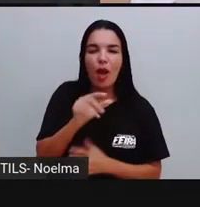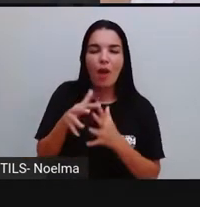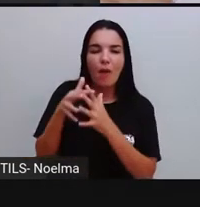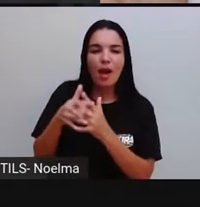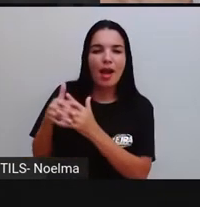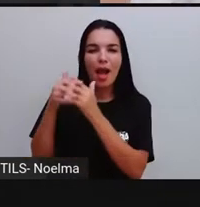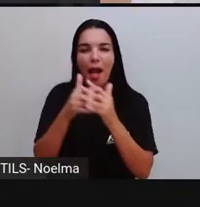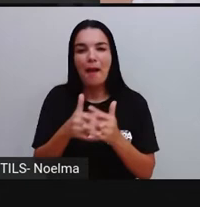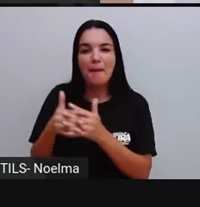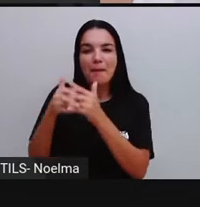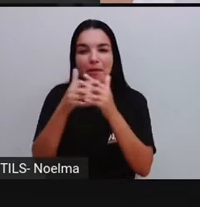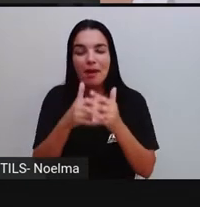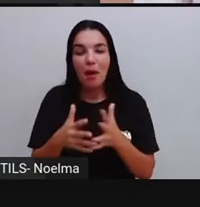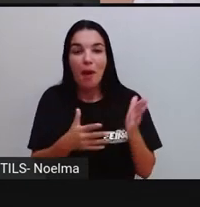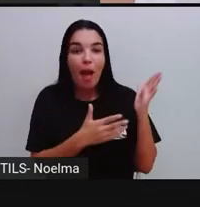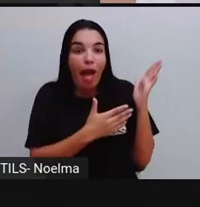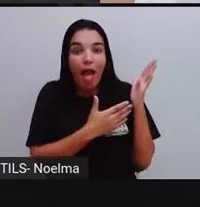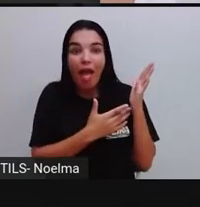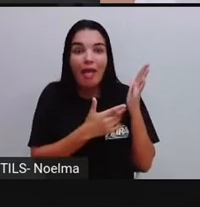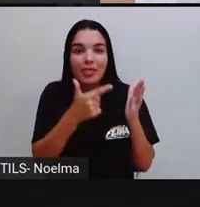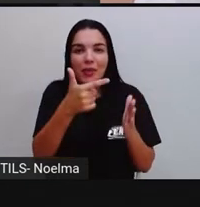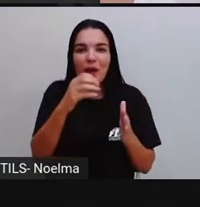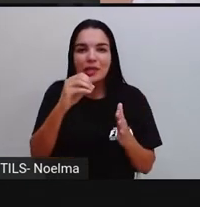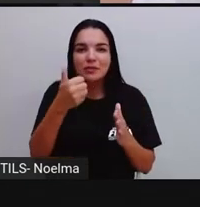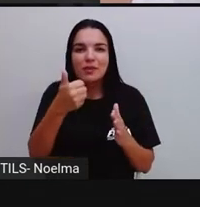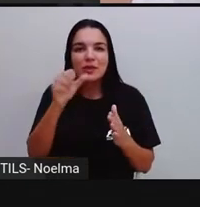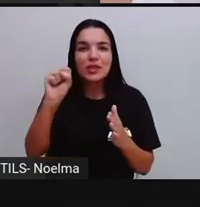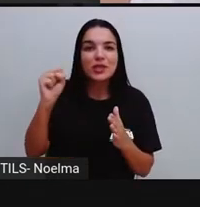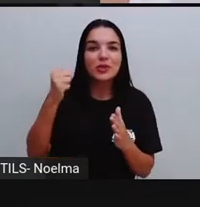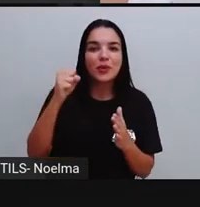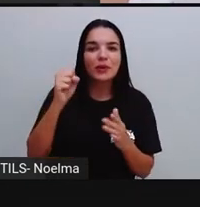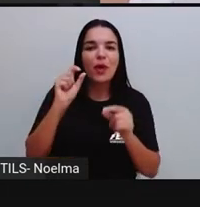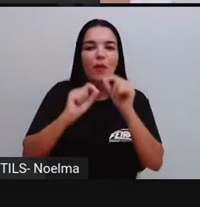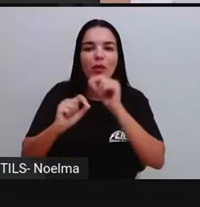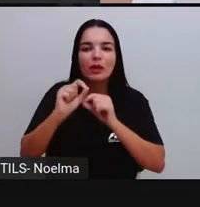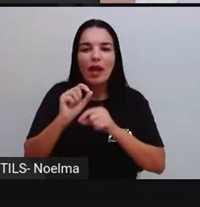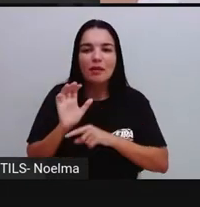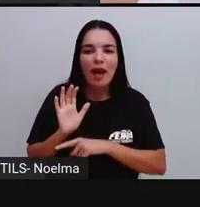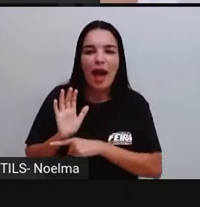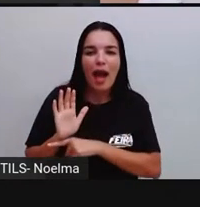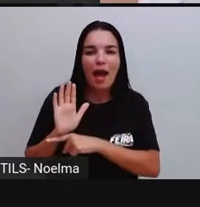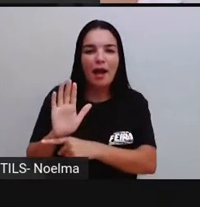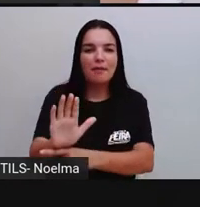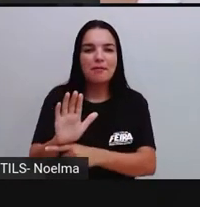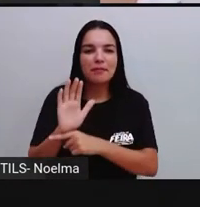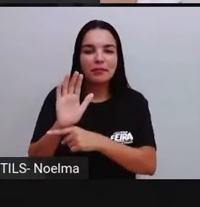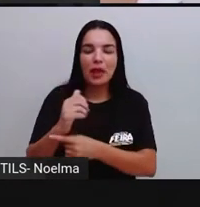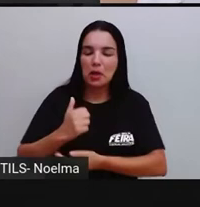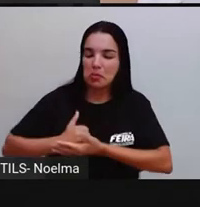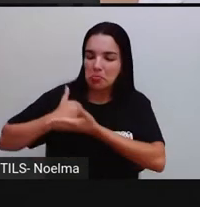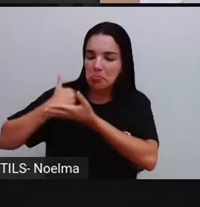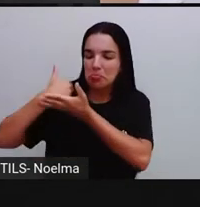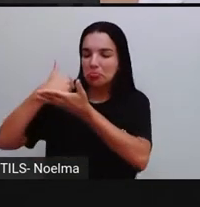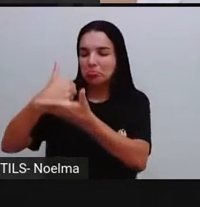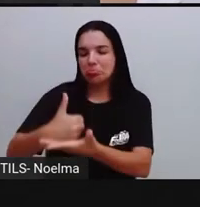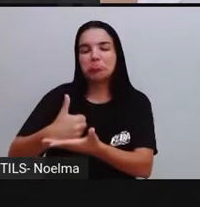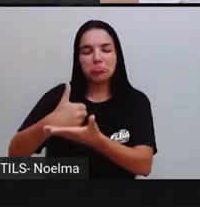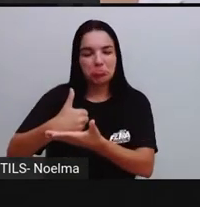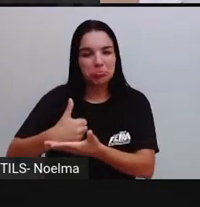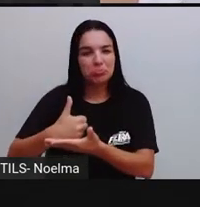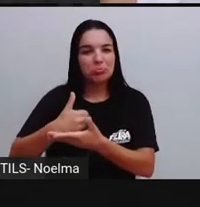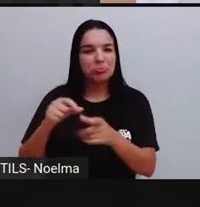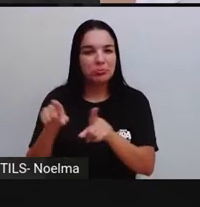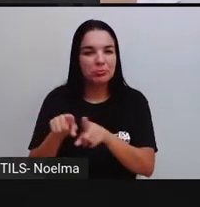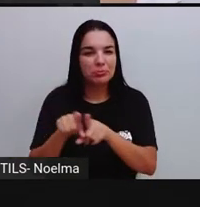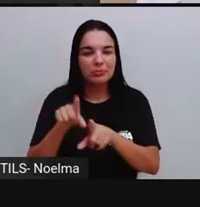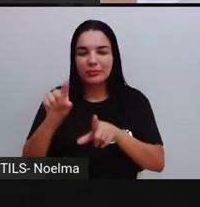caminhão baú aí para reforçar a coleta seletiva, tá? Então, Feira de Santana, ela também investe, é muito comum